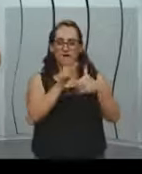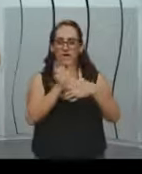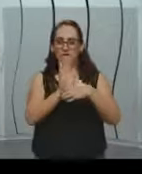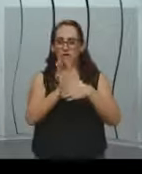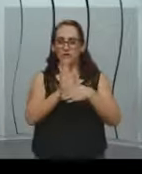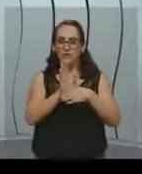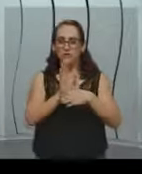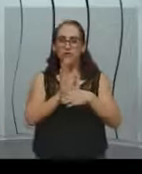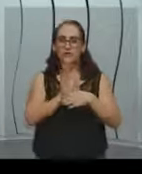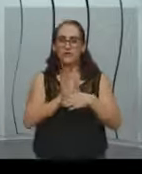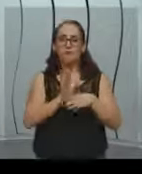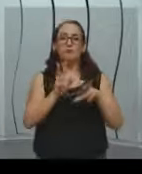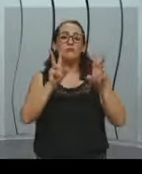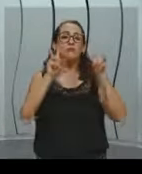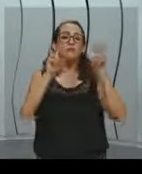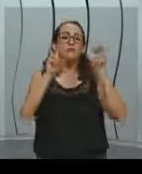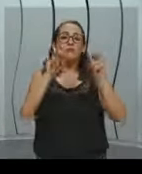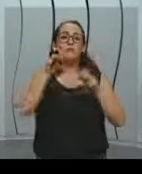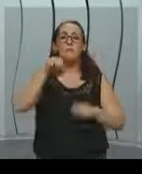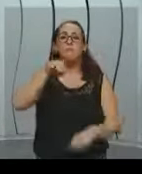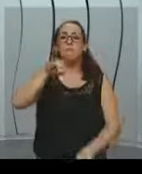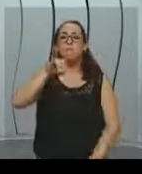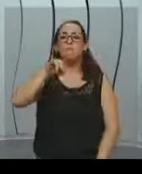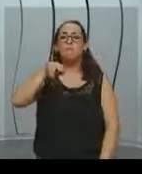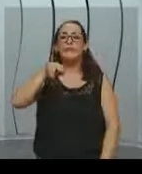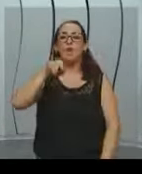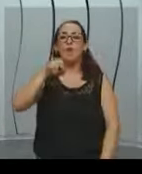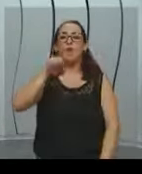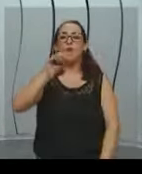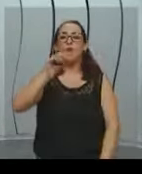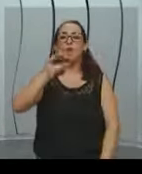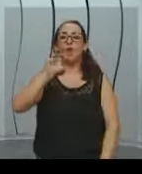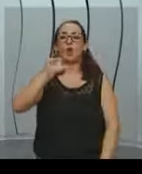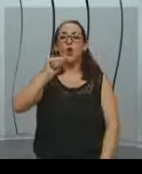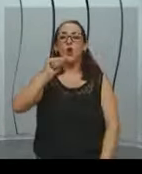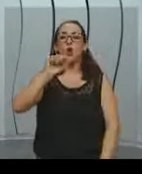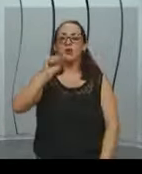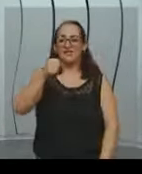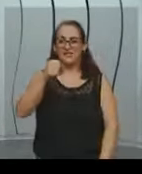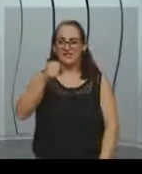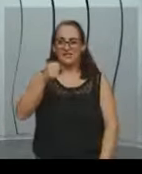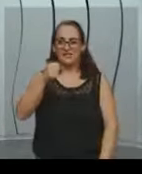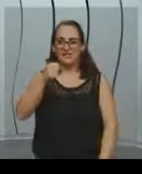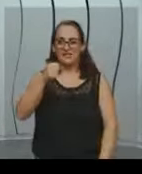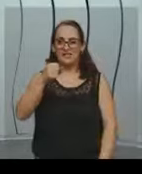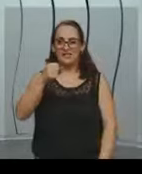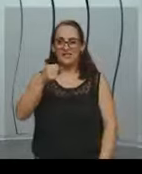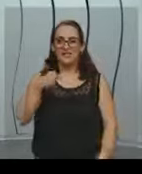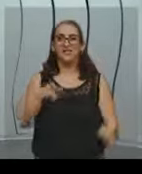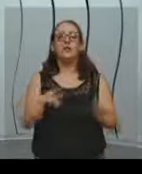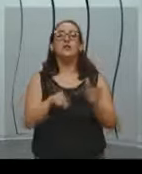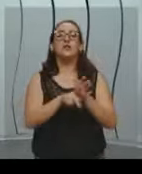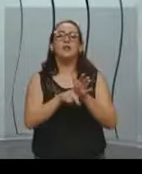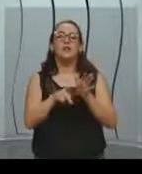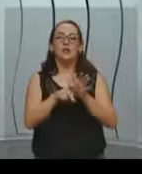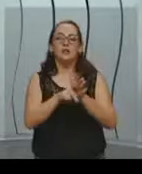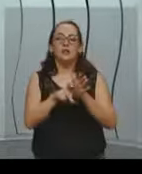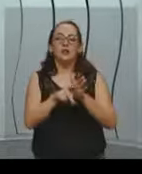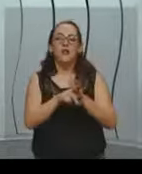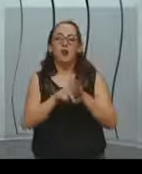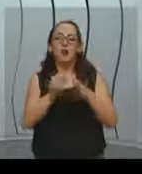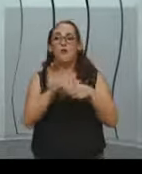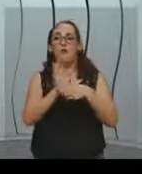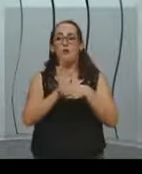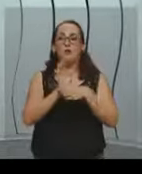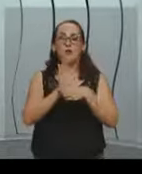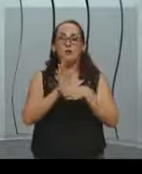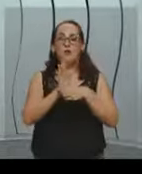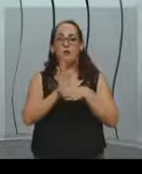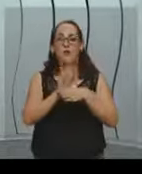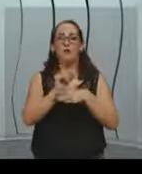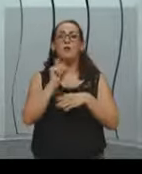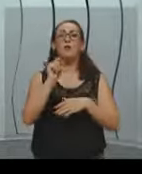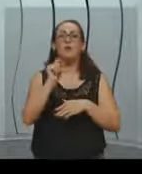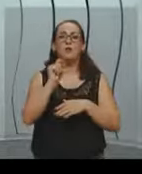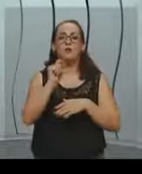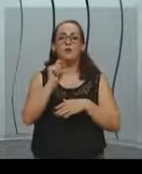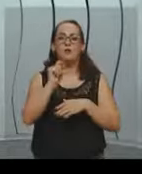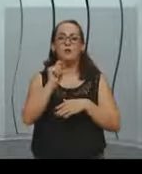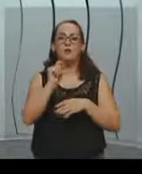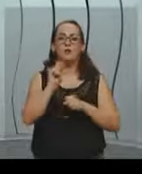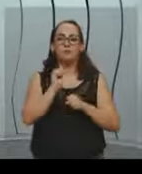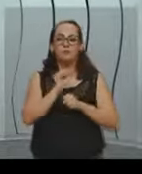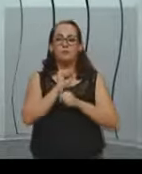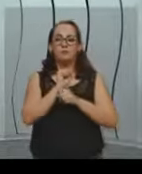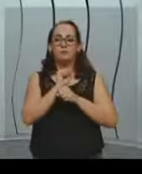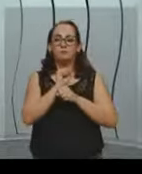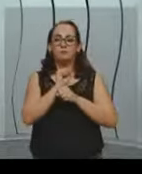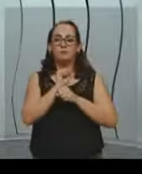demorou seis anos para ficar pronto. Stop motion significa para, continua, é um